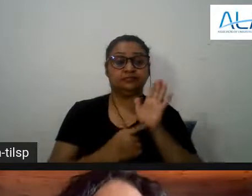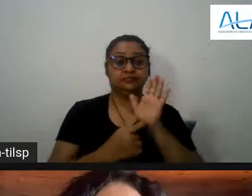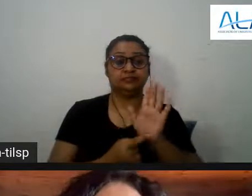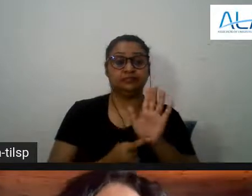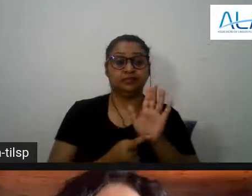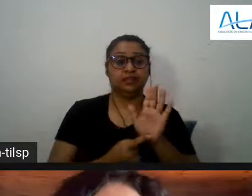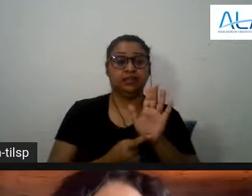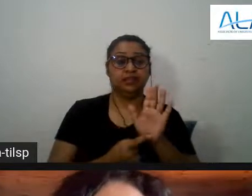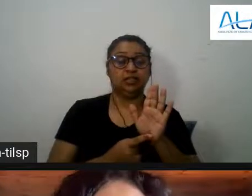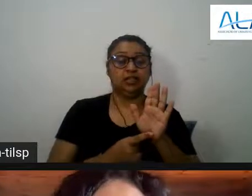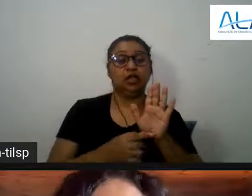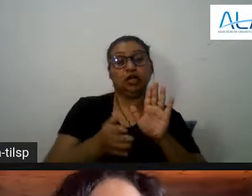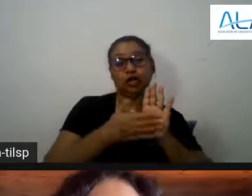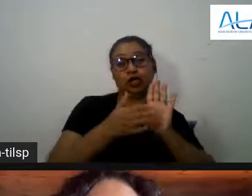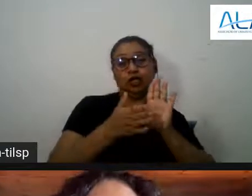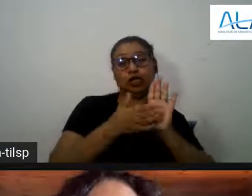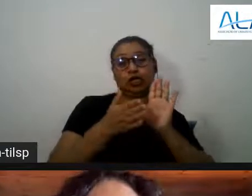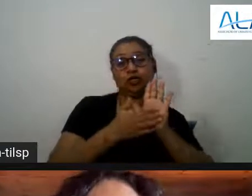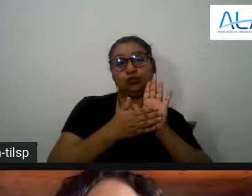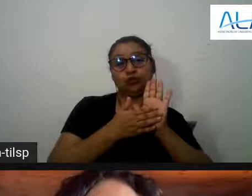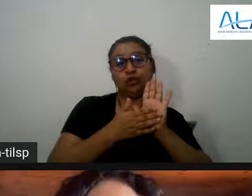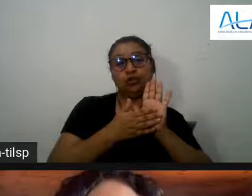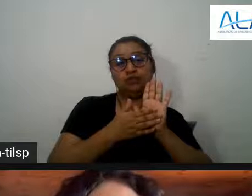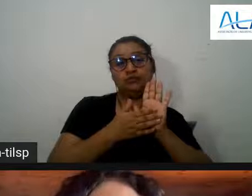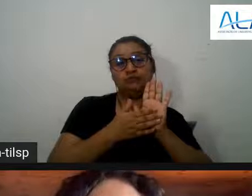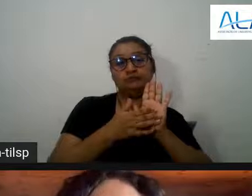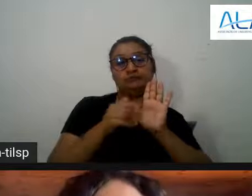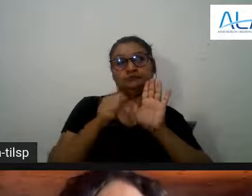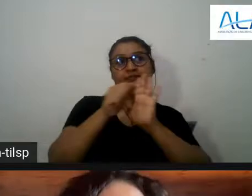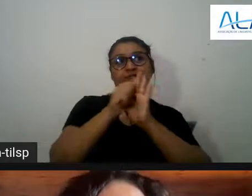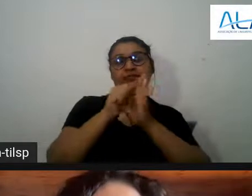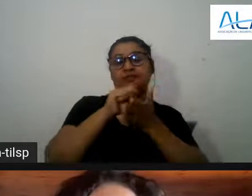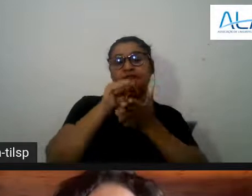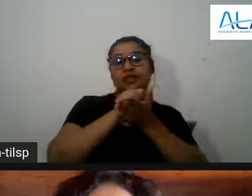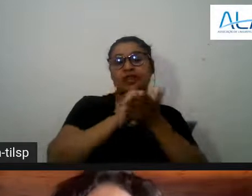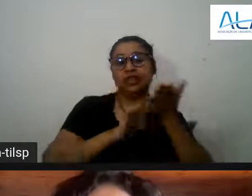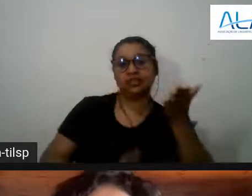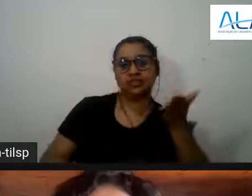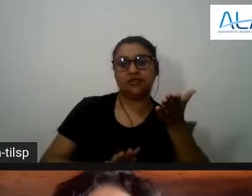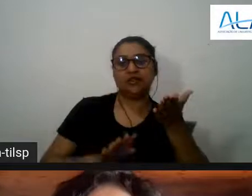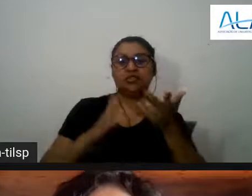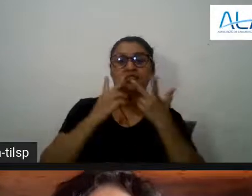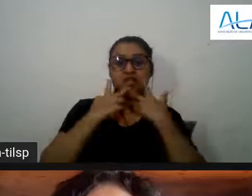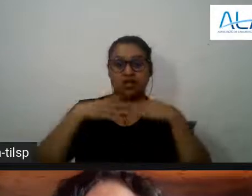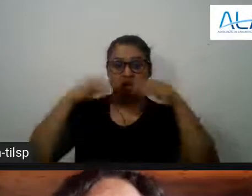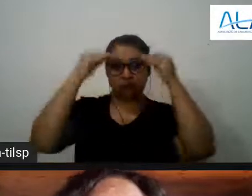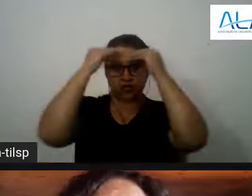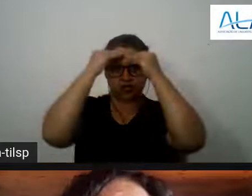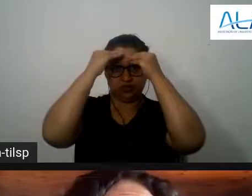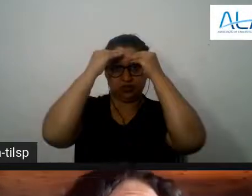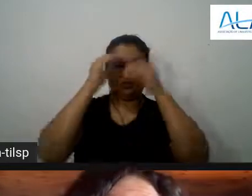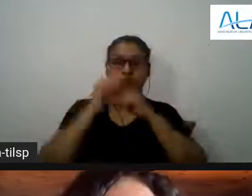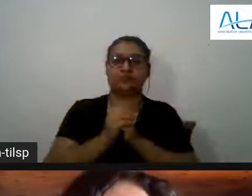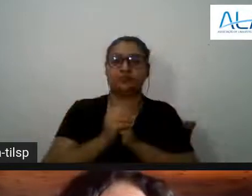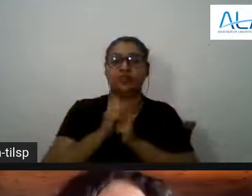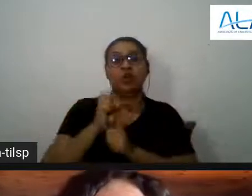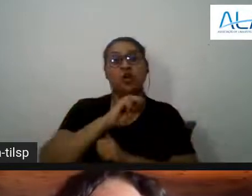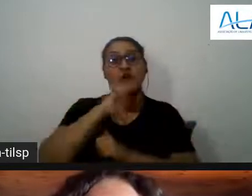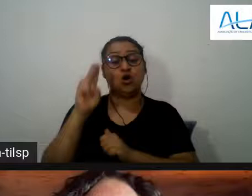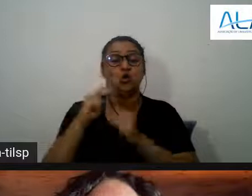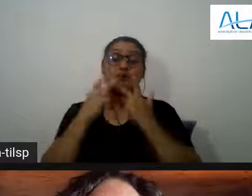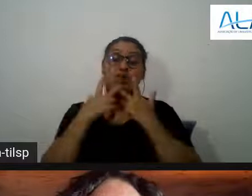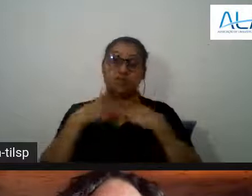mostra a divulgação científica como a atividade atividade de linguagem ou atividades de